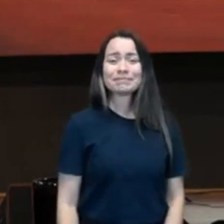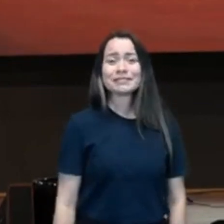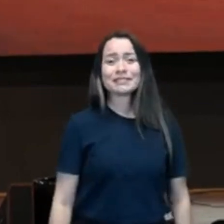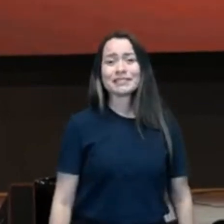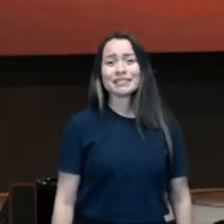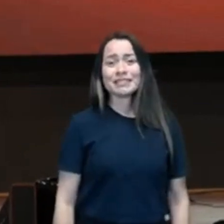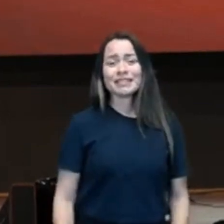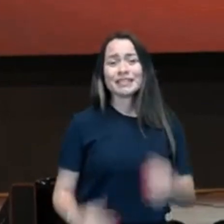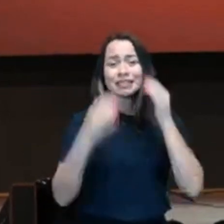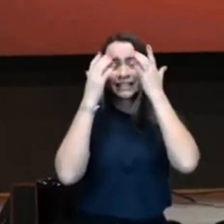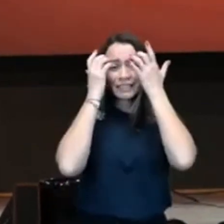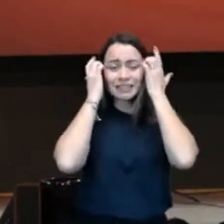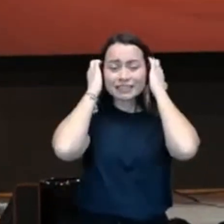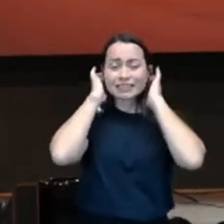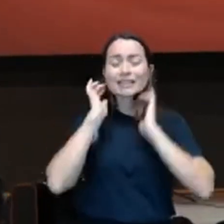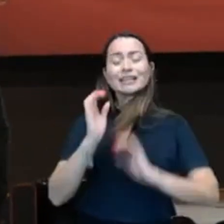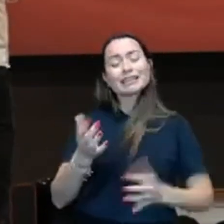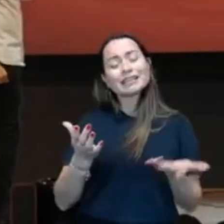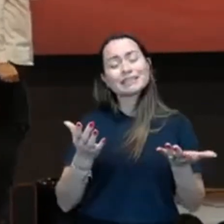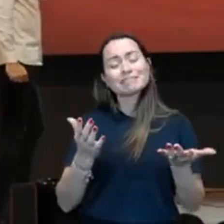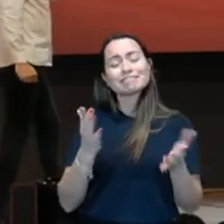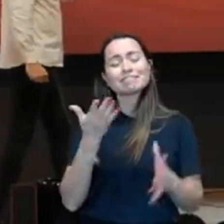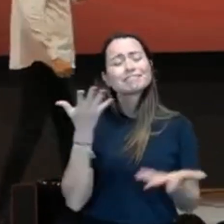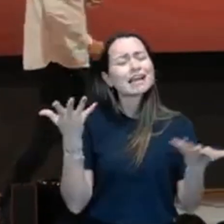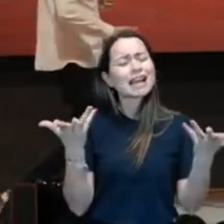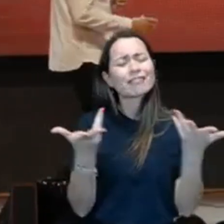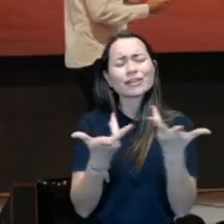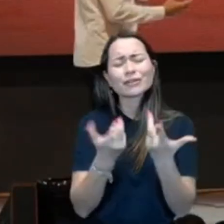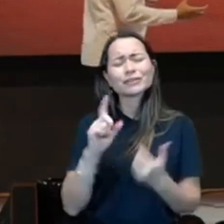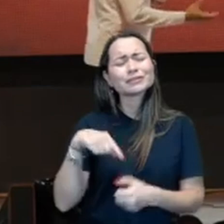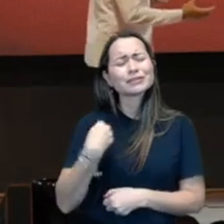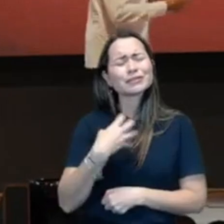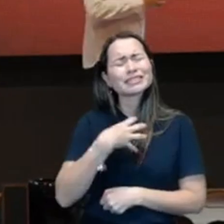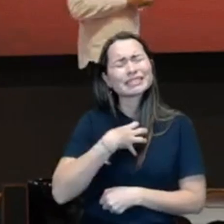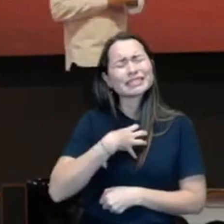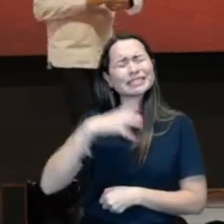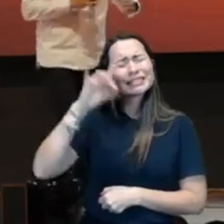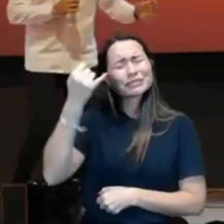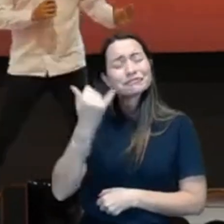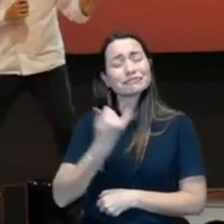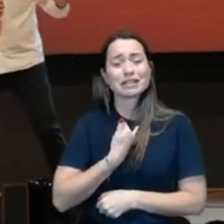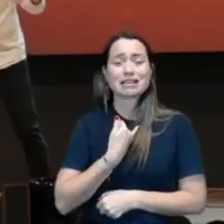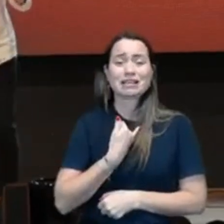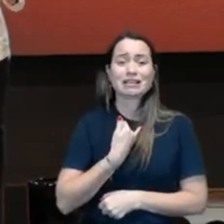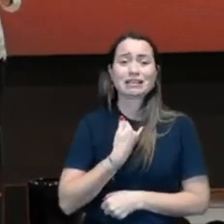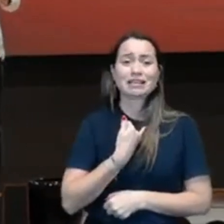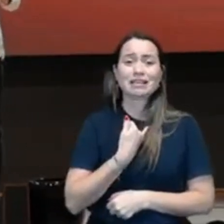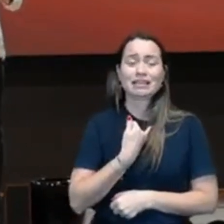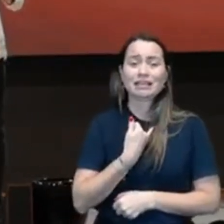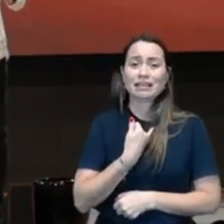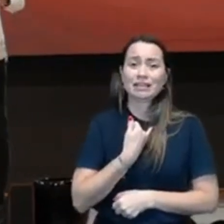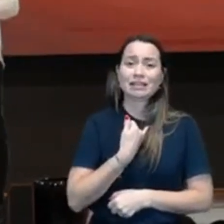Coisa boa, eu ouvi o Senhor falar com a gente. E essas experiências vão vir da permanência.